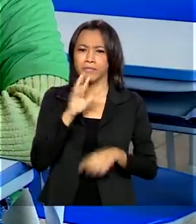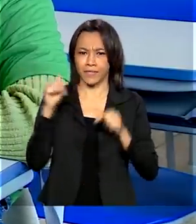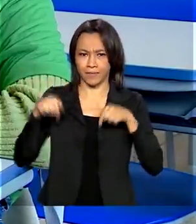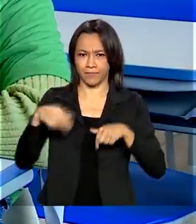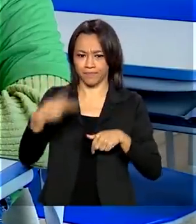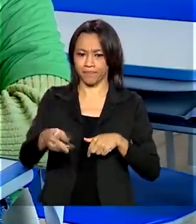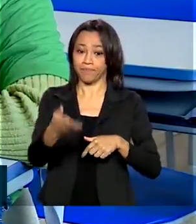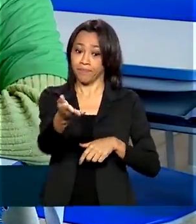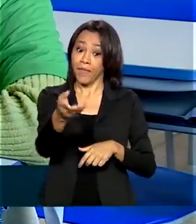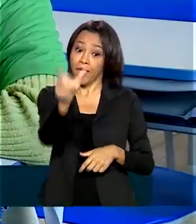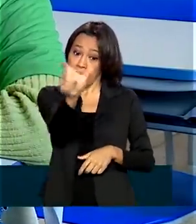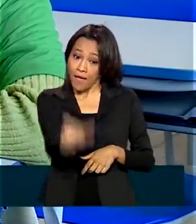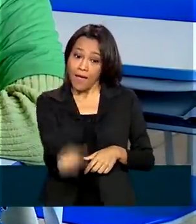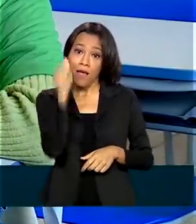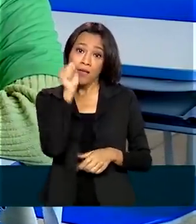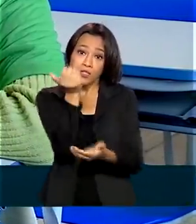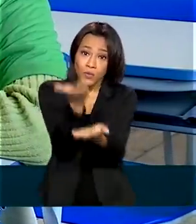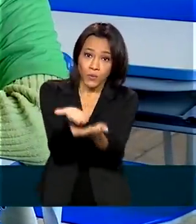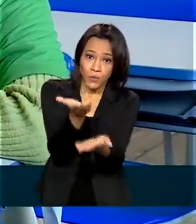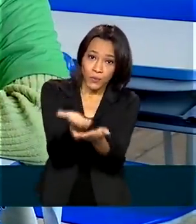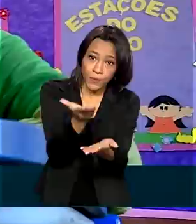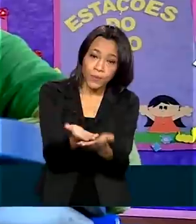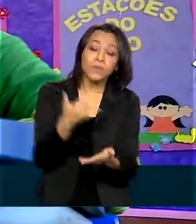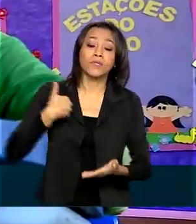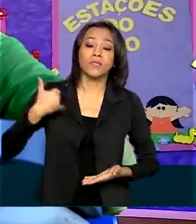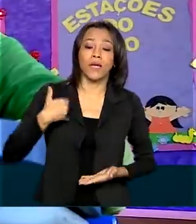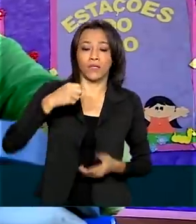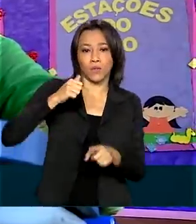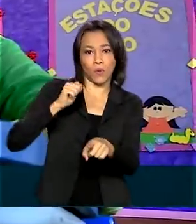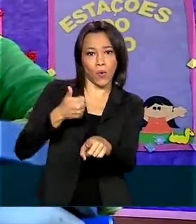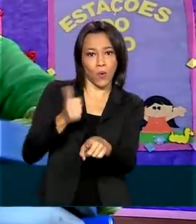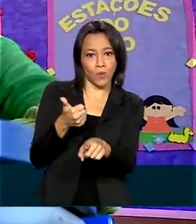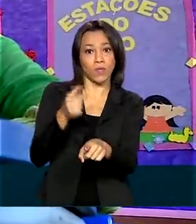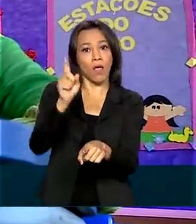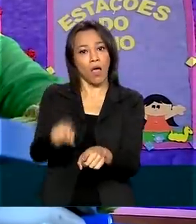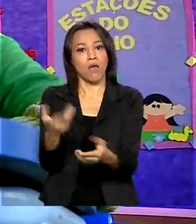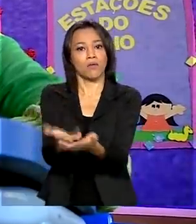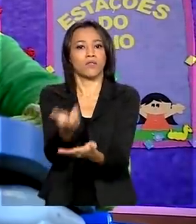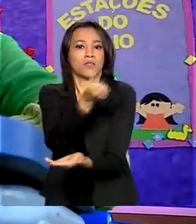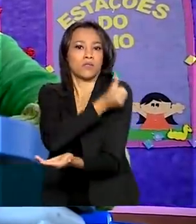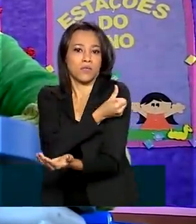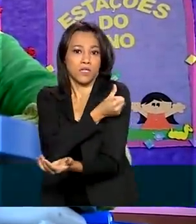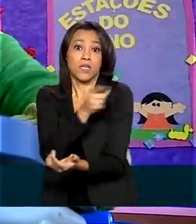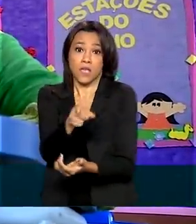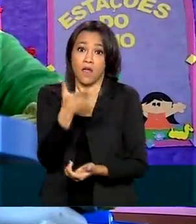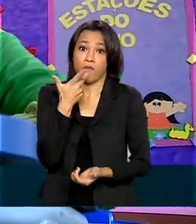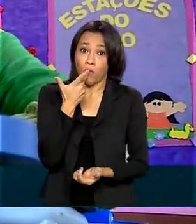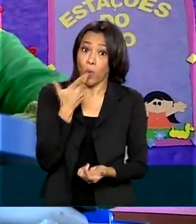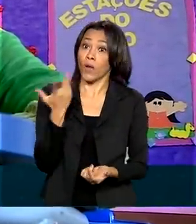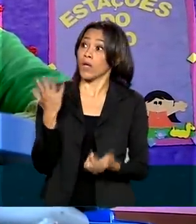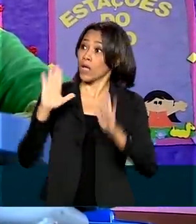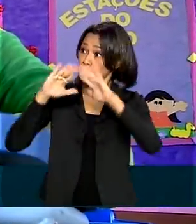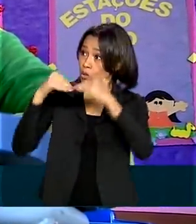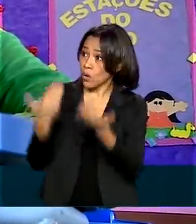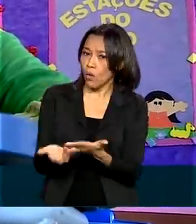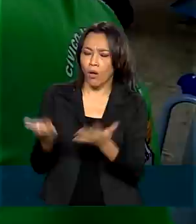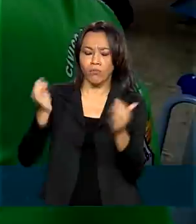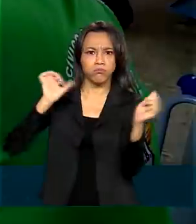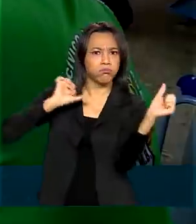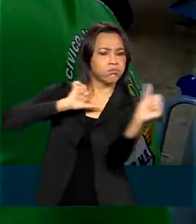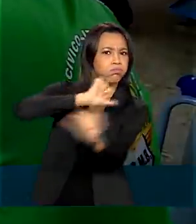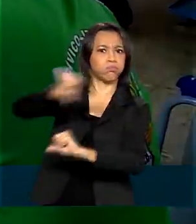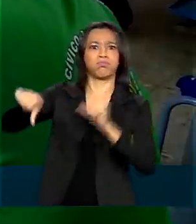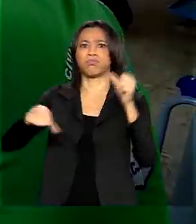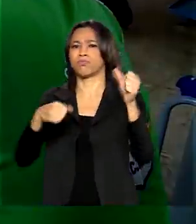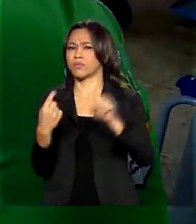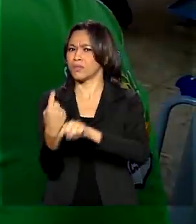Esta estudante da Escola São Pedro tem 11 anos. Ela cursou o sexto ano e diz que a escola passou por uma transformação